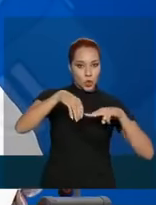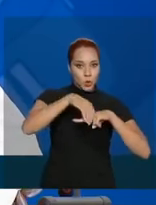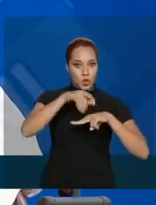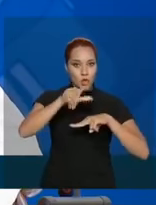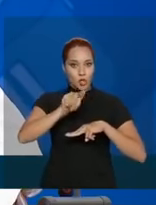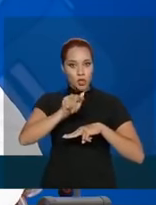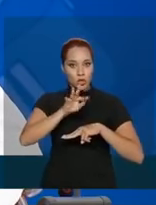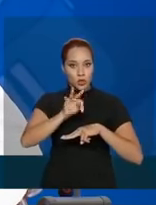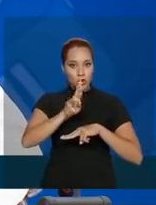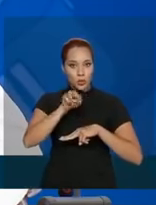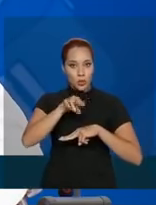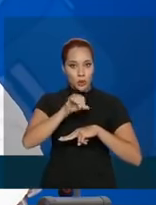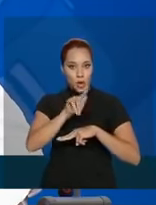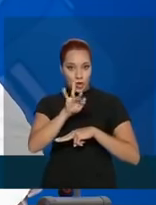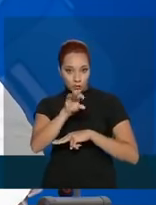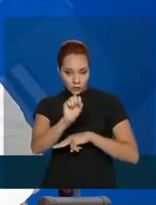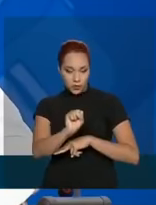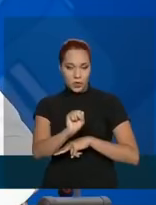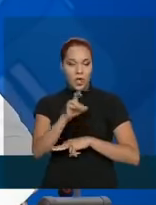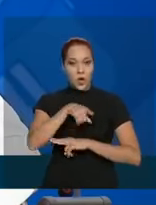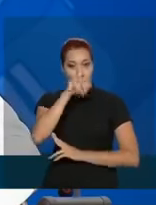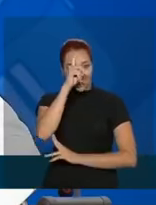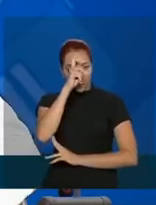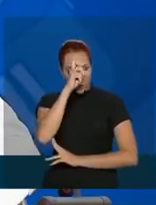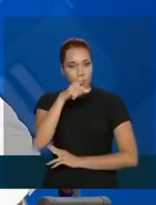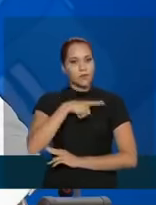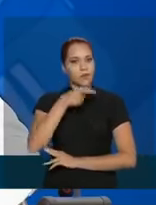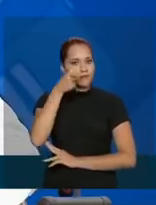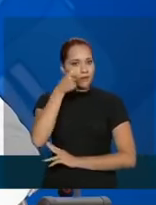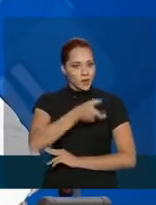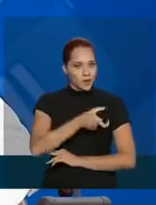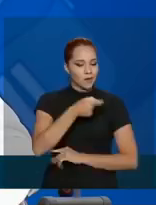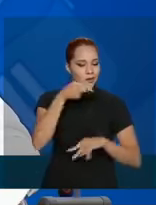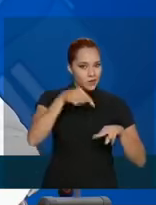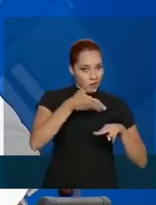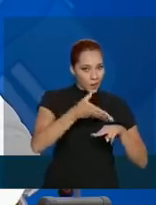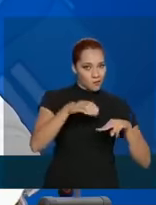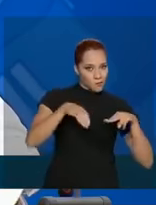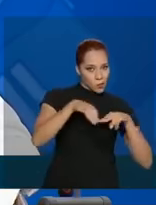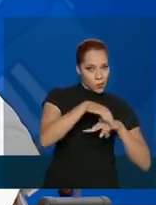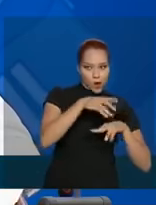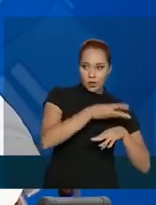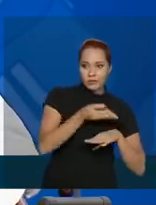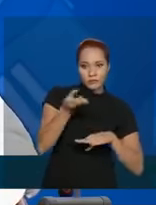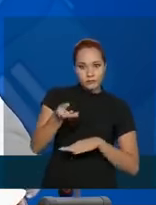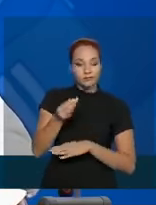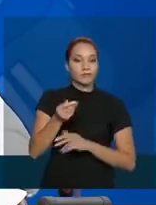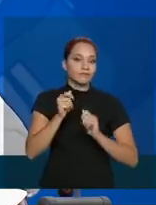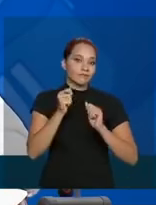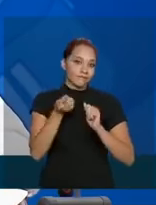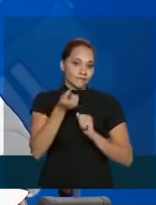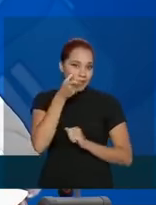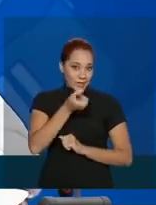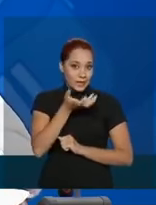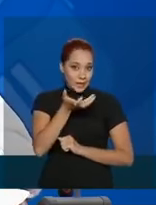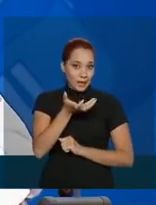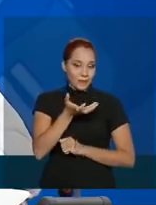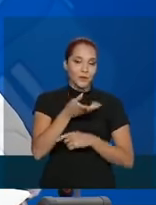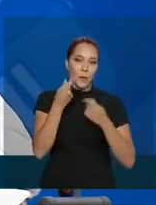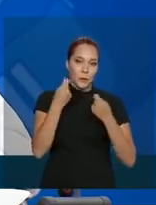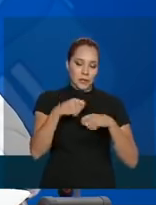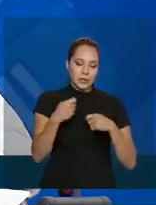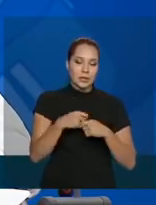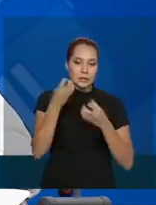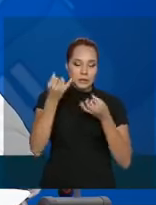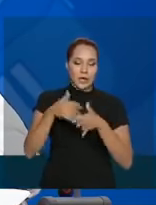que os hospitais que tenham interesse em receber o tomógrafo possam colocar em que